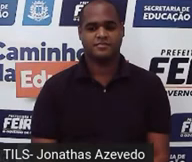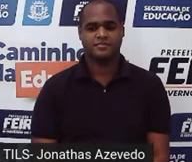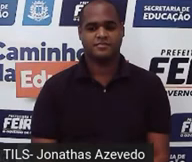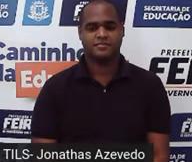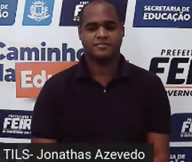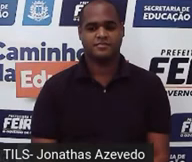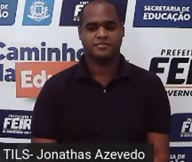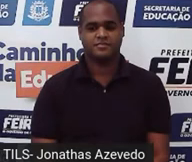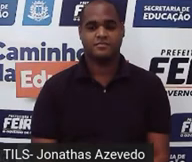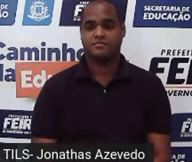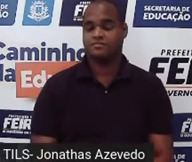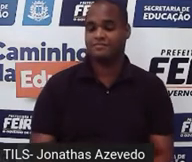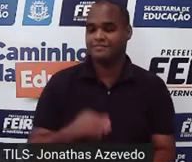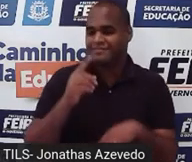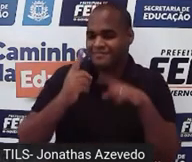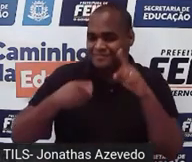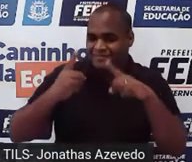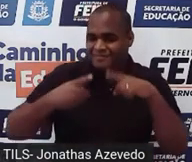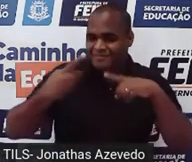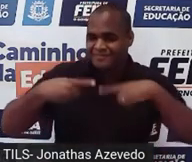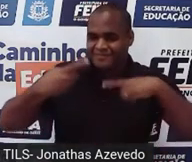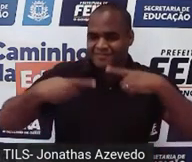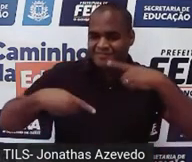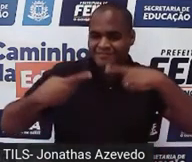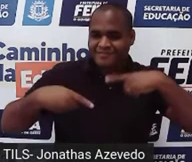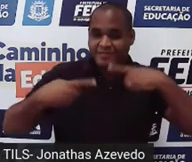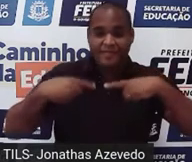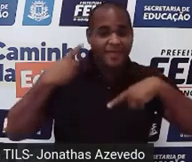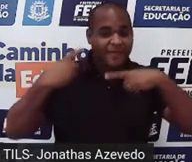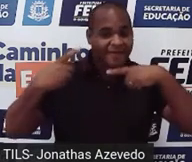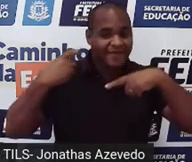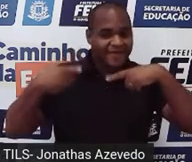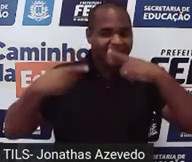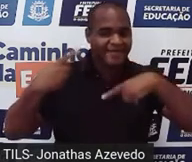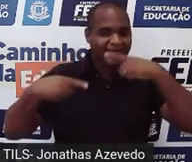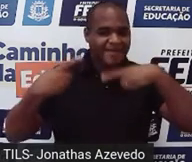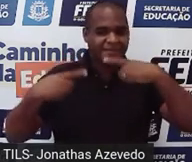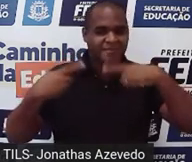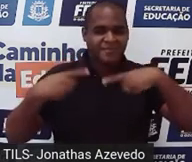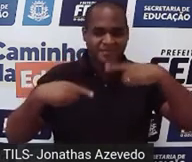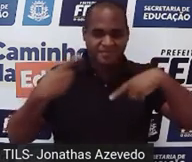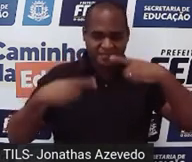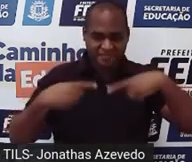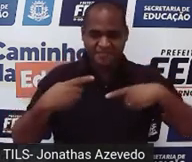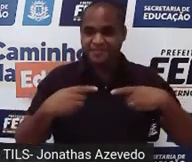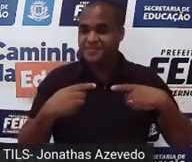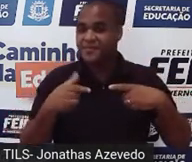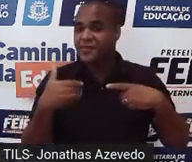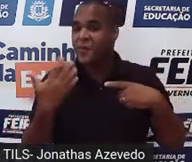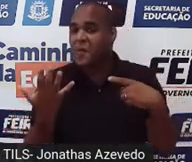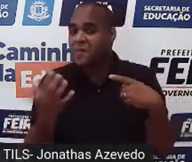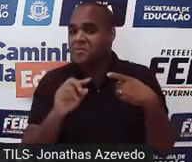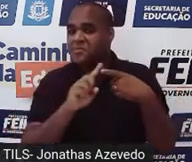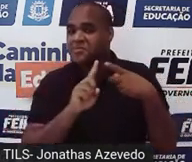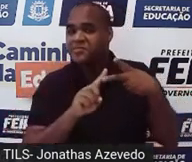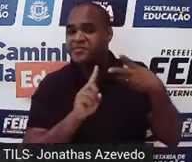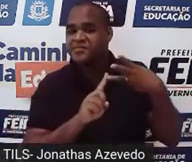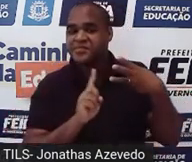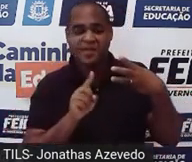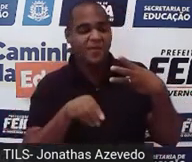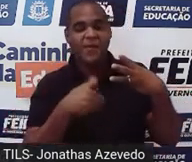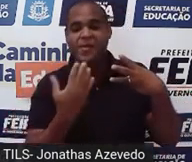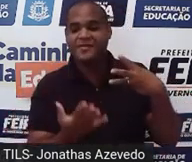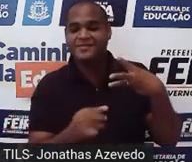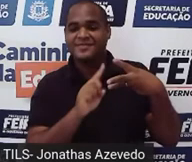Um pouquinho de suspense. 1,3? 3,1? Ou